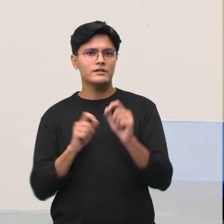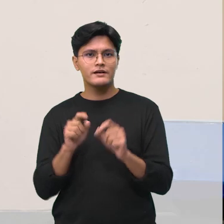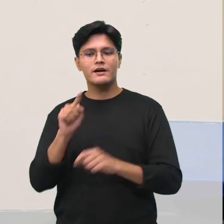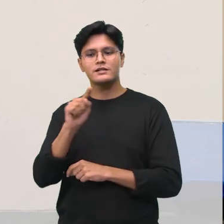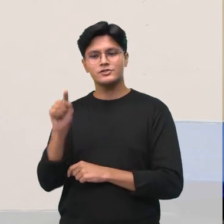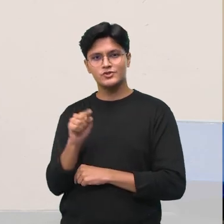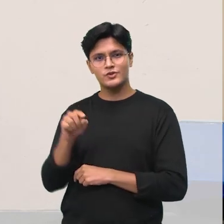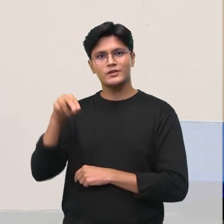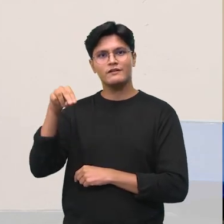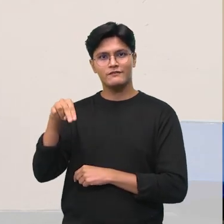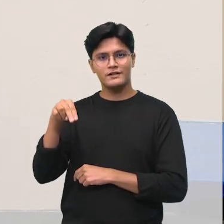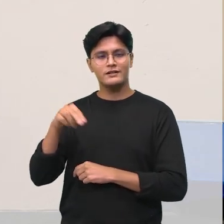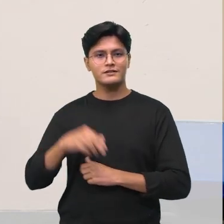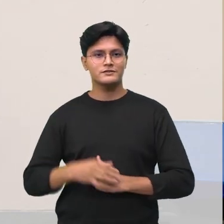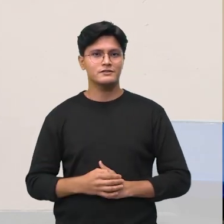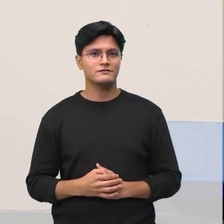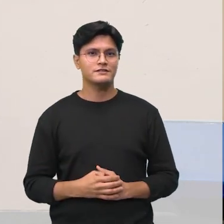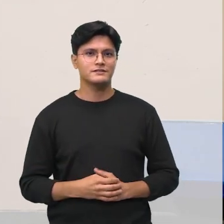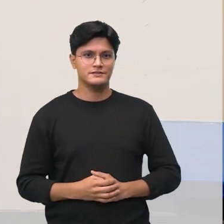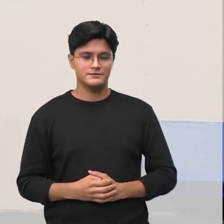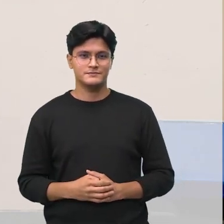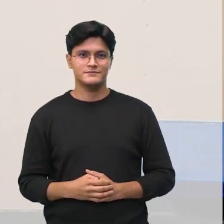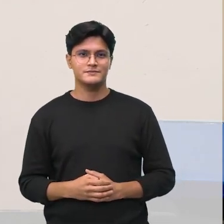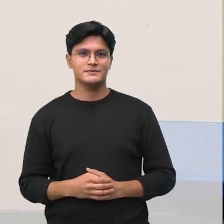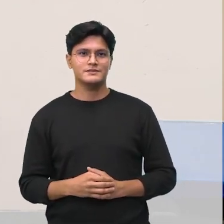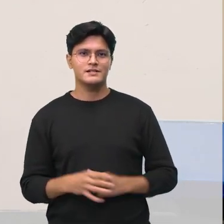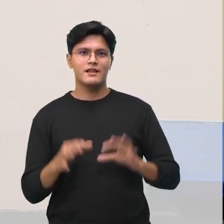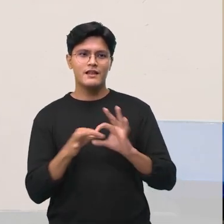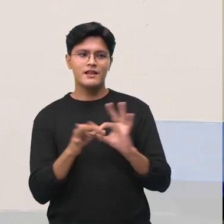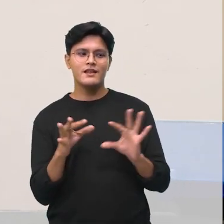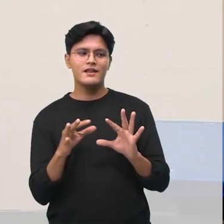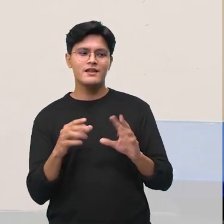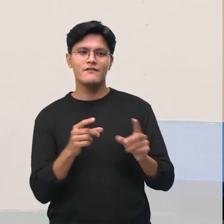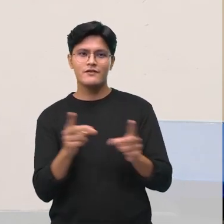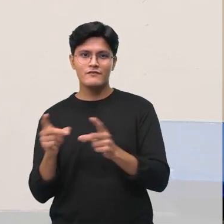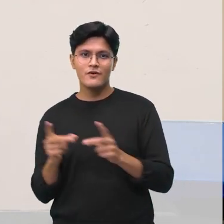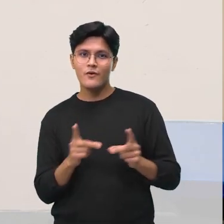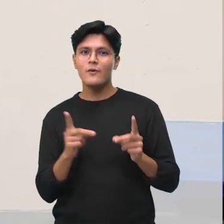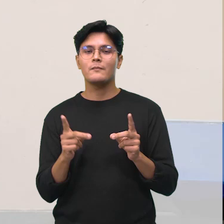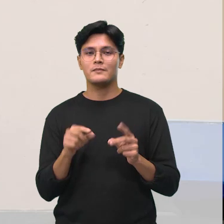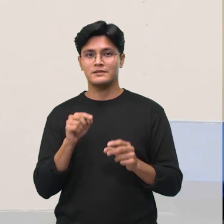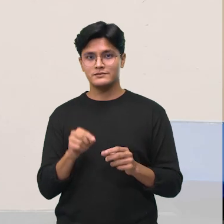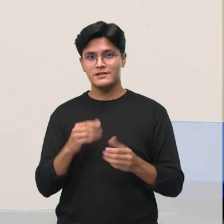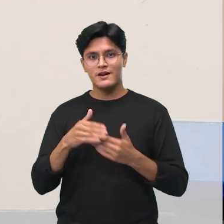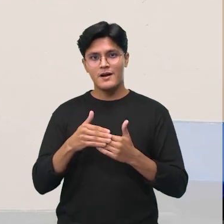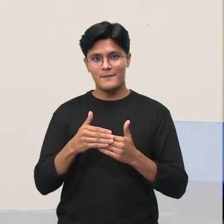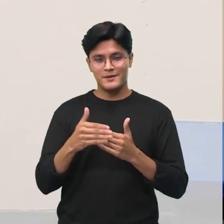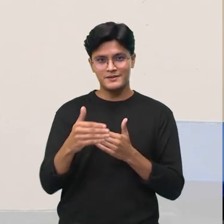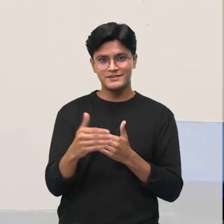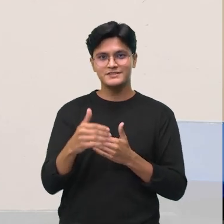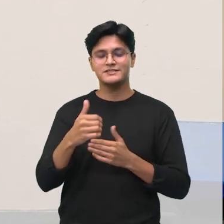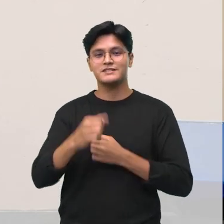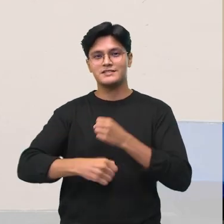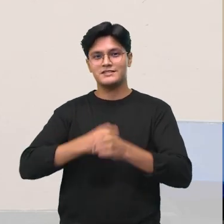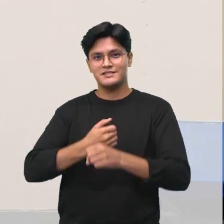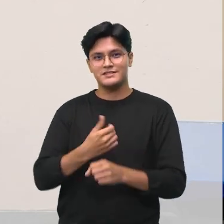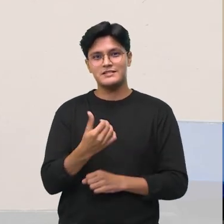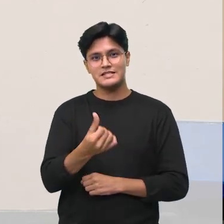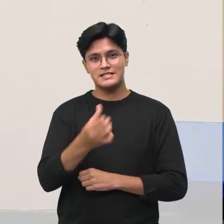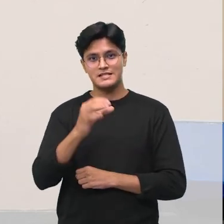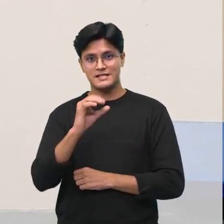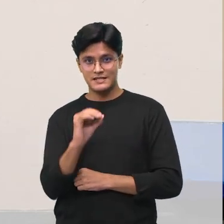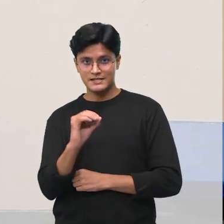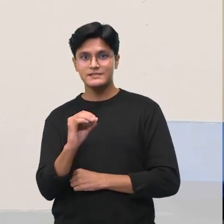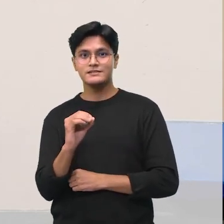uma área de livre comércio ali que foi implantada a partir dos anos 60, né? Para atrair a indústria